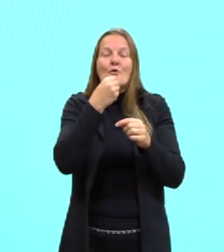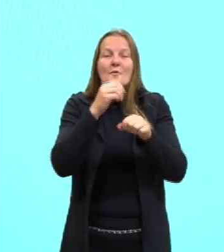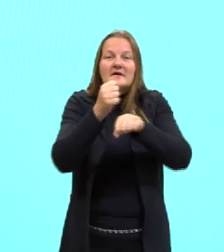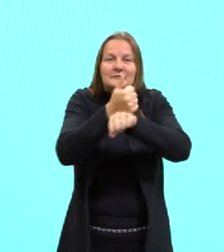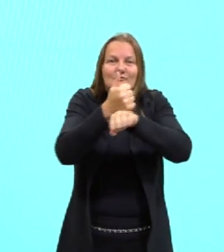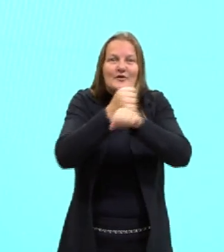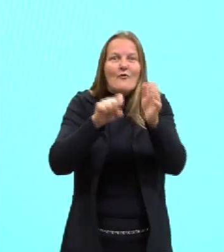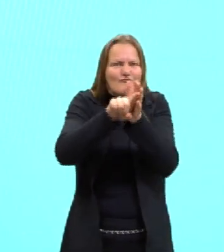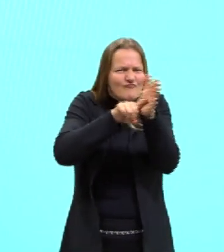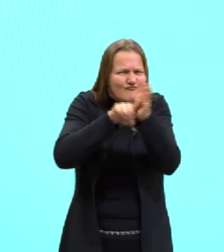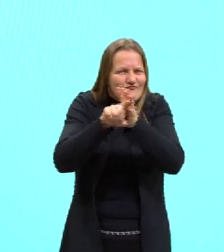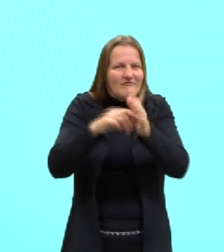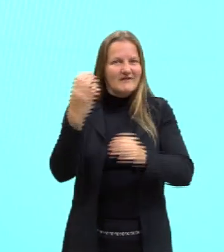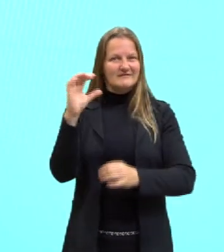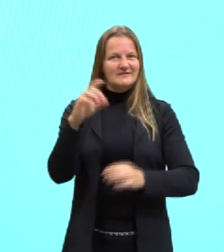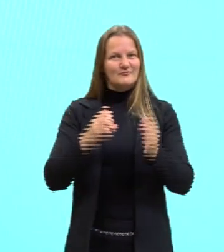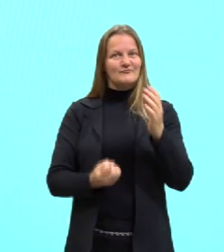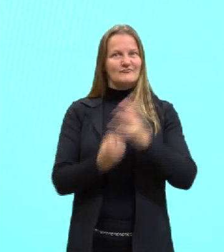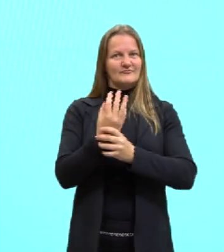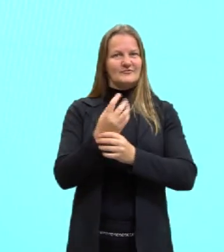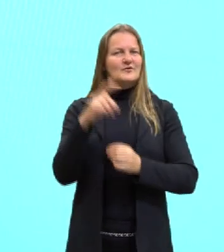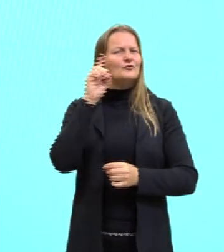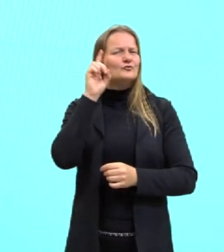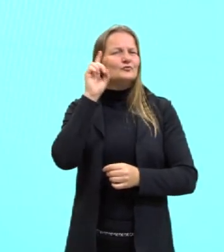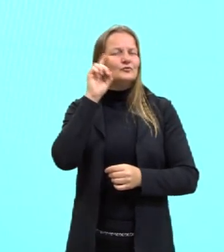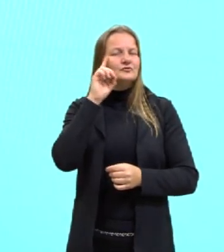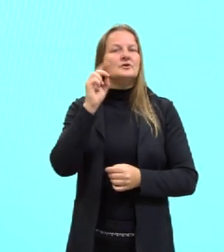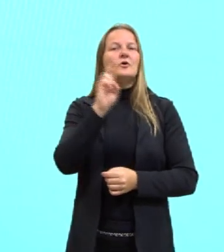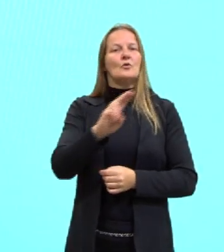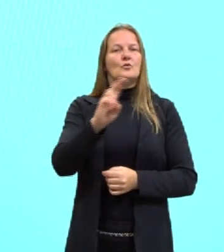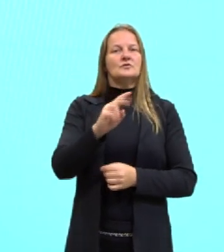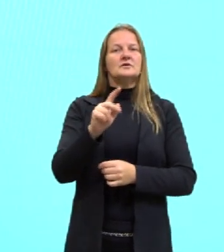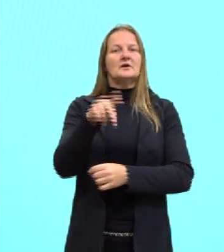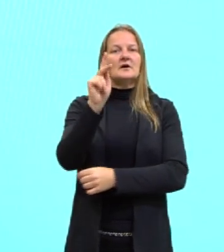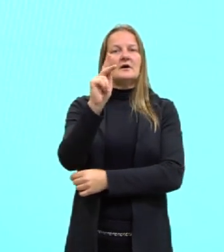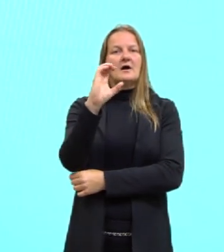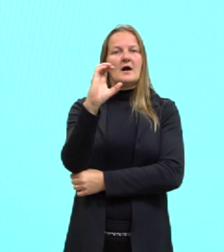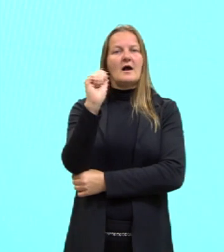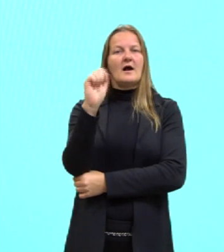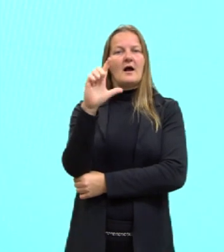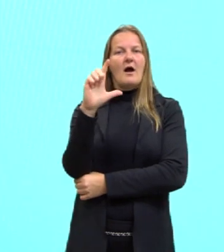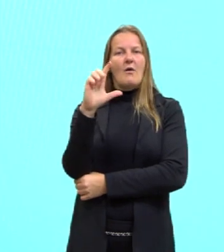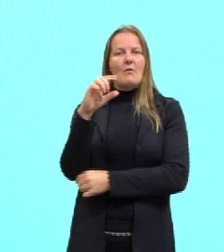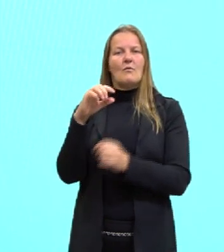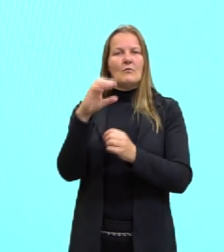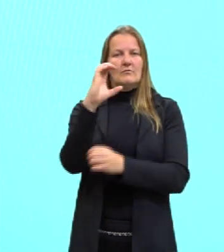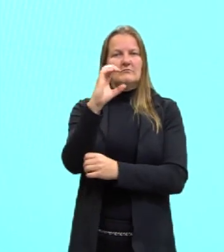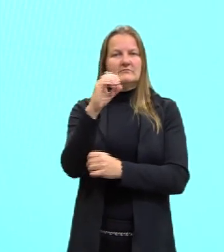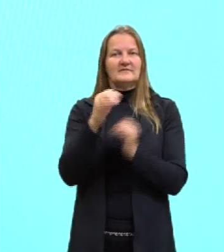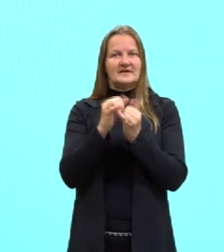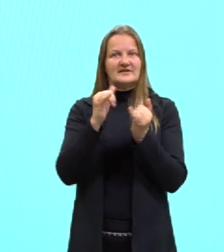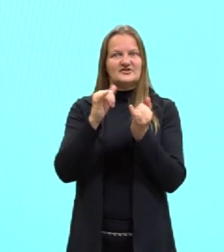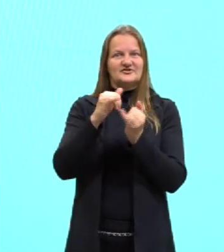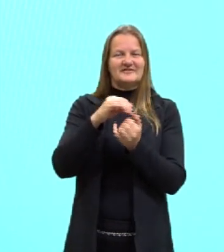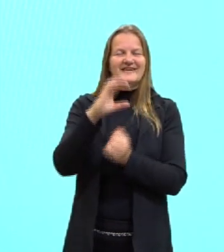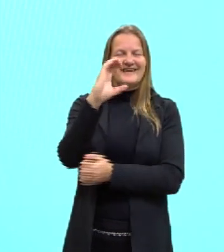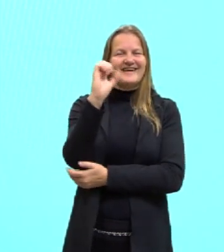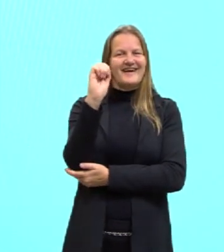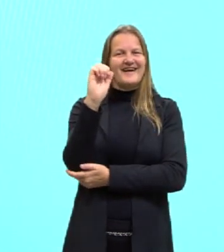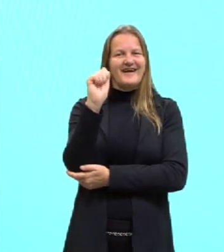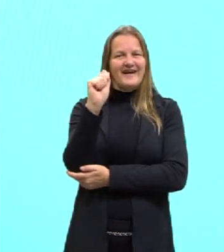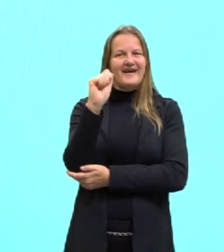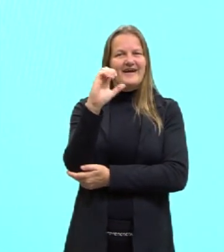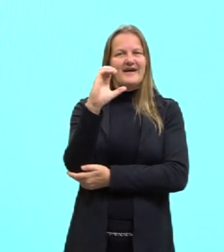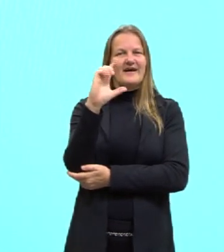que tem esse nome aqui. Mas, no nosso dia a dia, gente costuma ver bastante o cal, caloria. Então, também é uma unidade de medida.